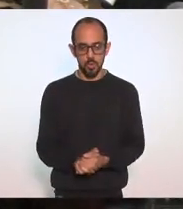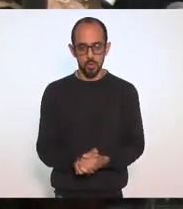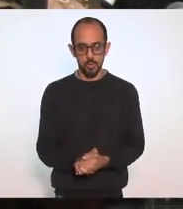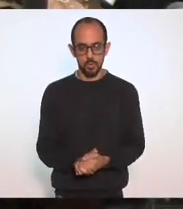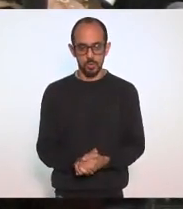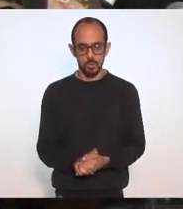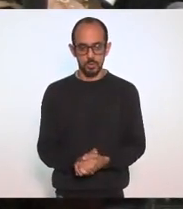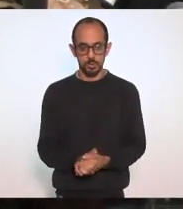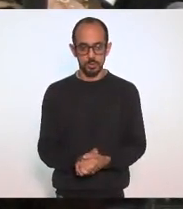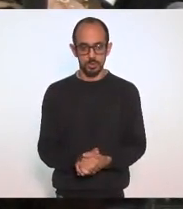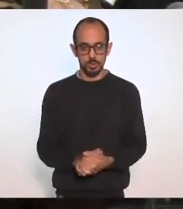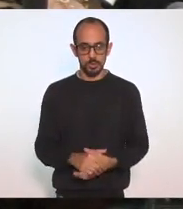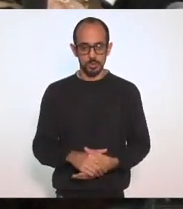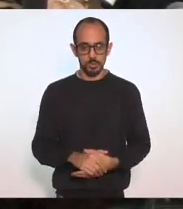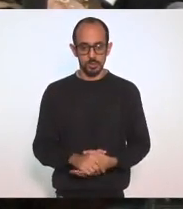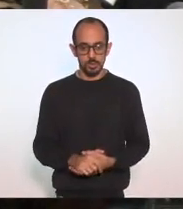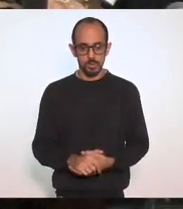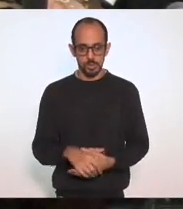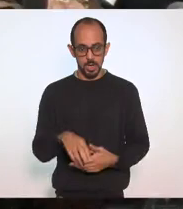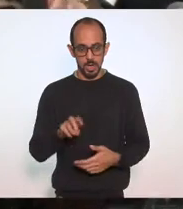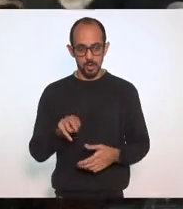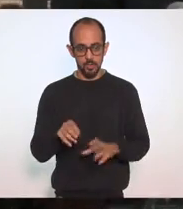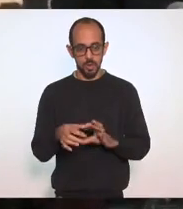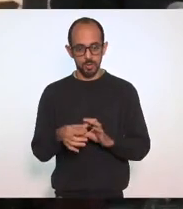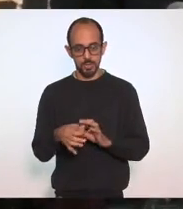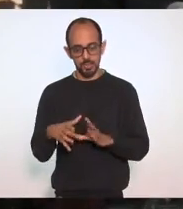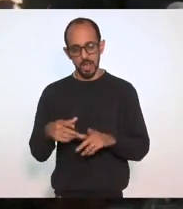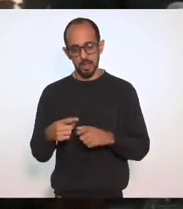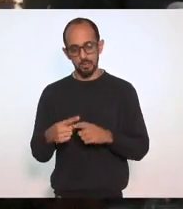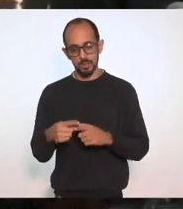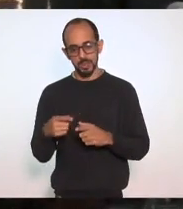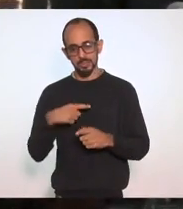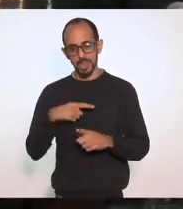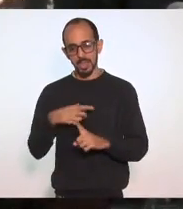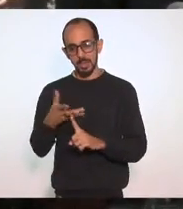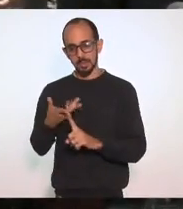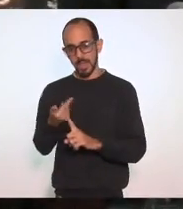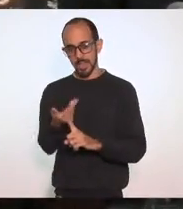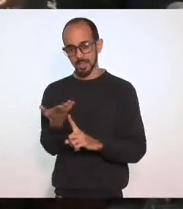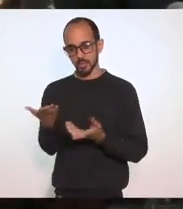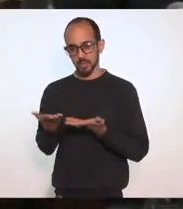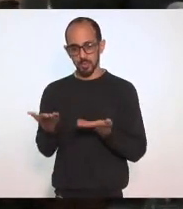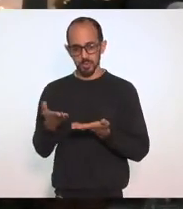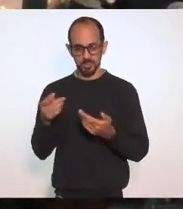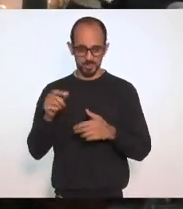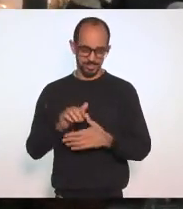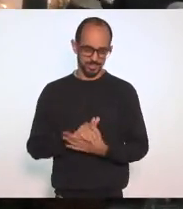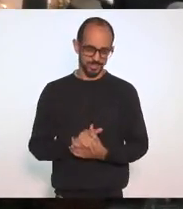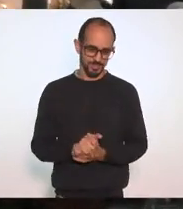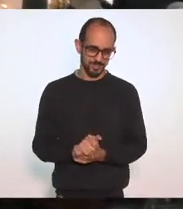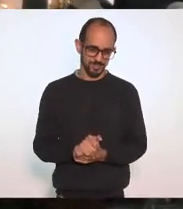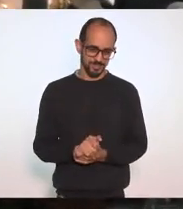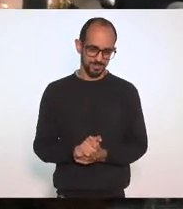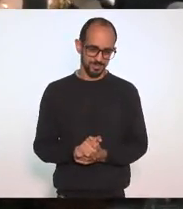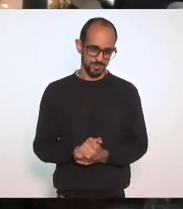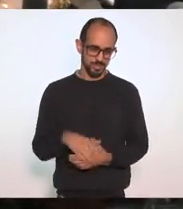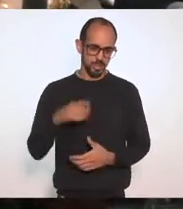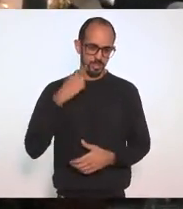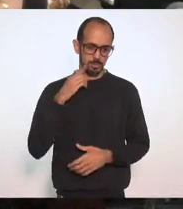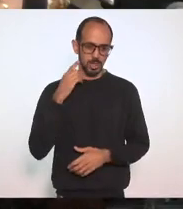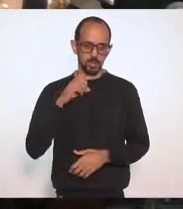Eu vou deixar Porque você merece Porque hoje Eu quero Eu quero Desenhar no expediente final Deputado Samuel